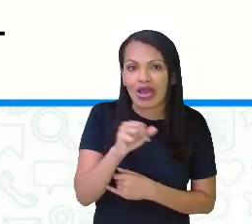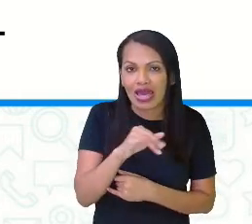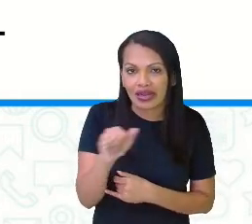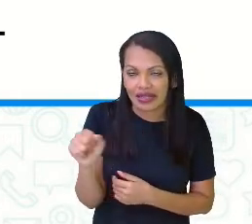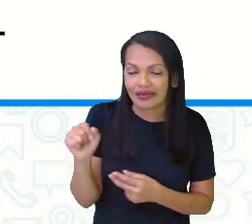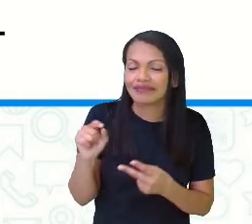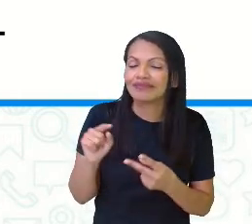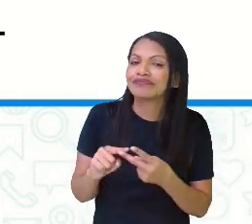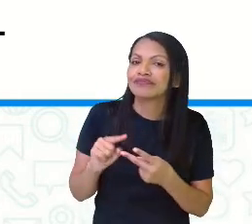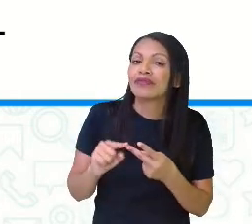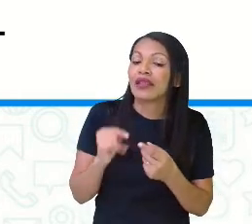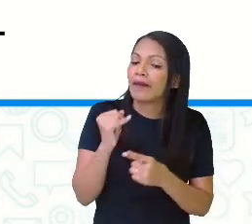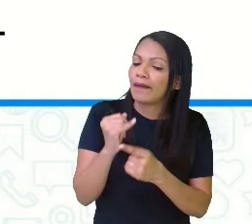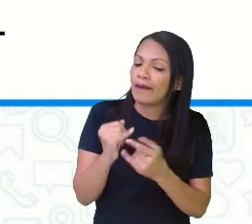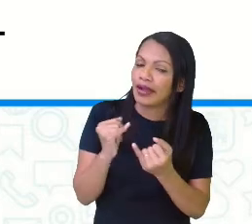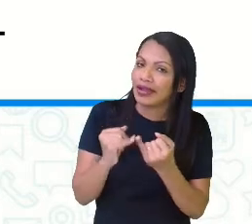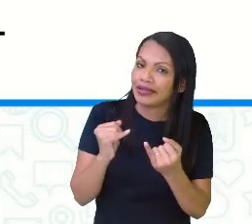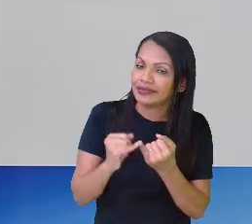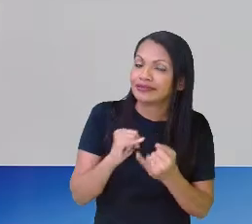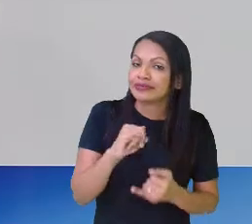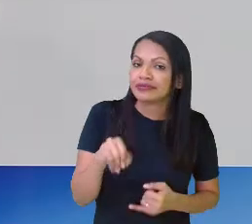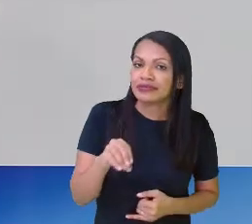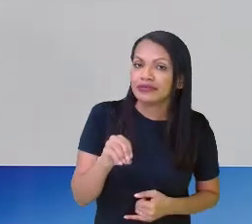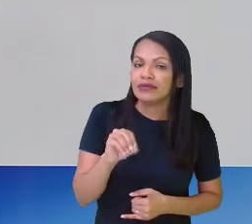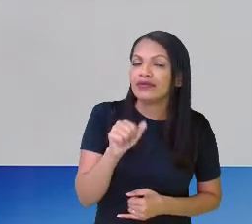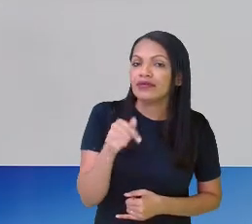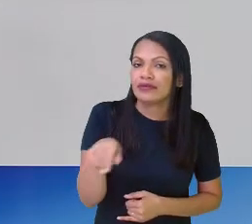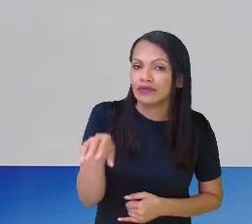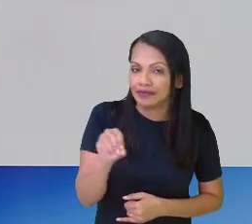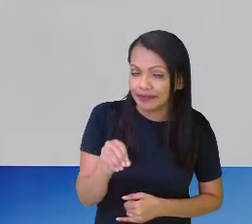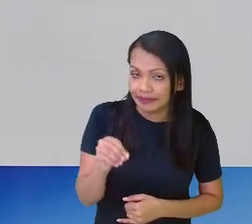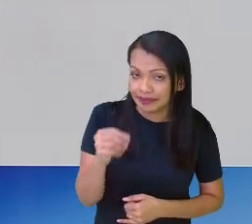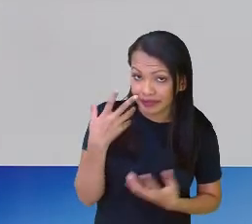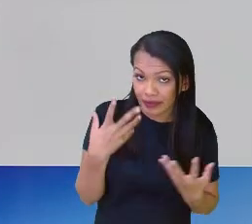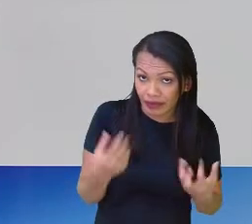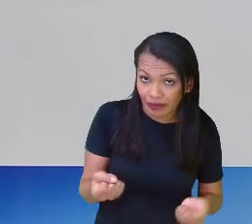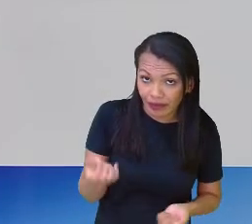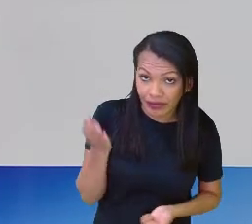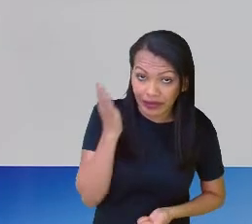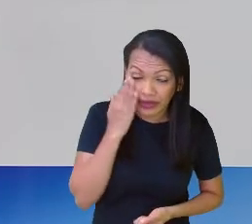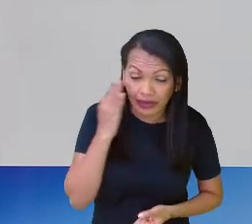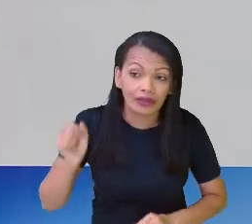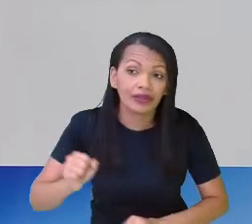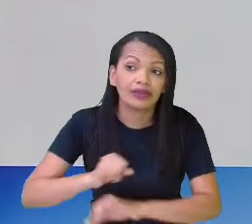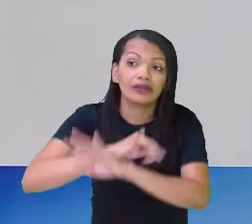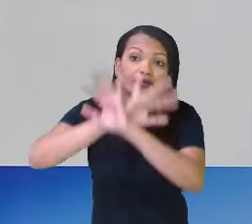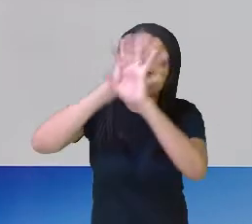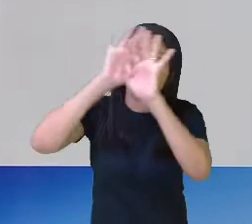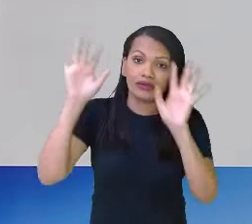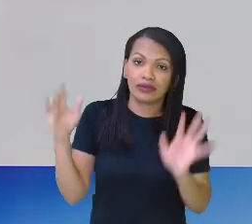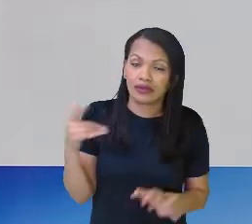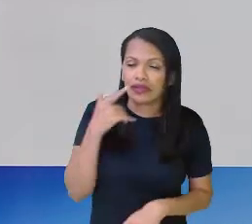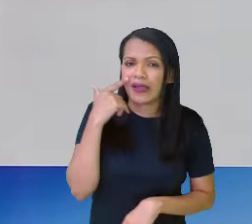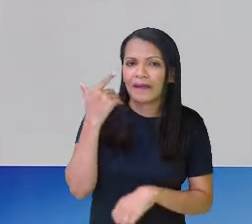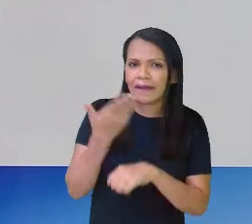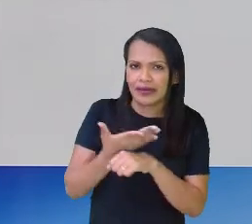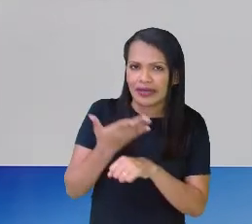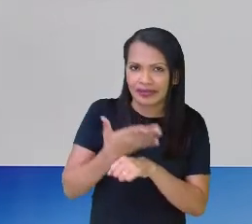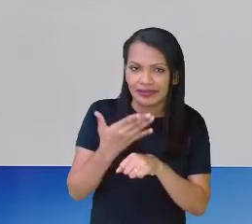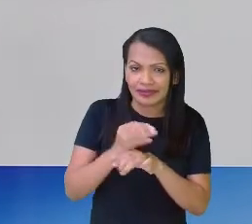Professora, não entendi muito bem. Vamos lá. Vou explicar na prática.